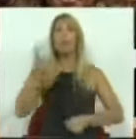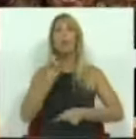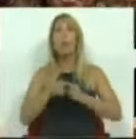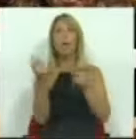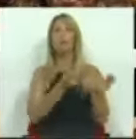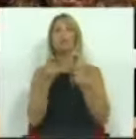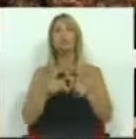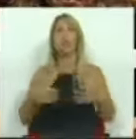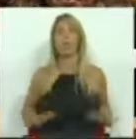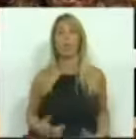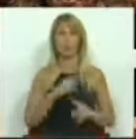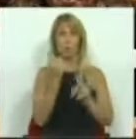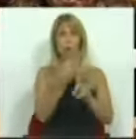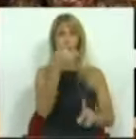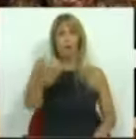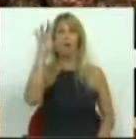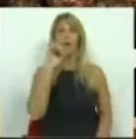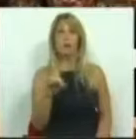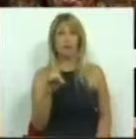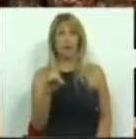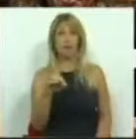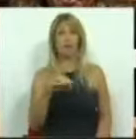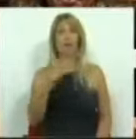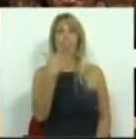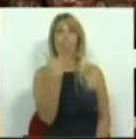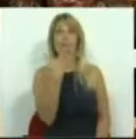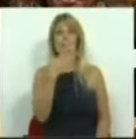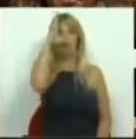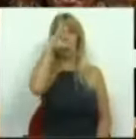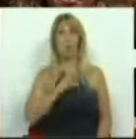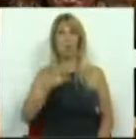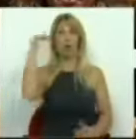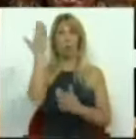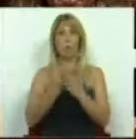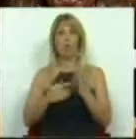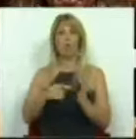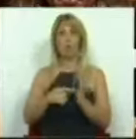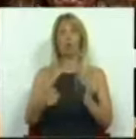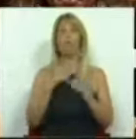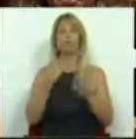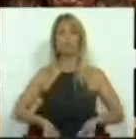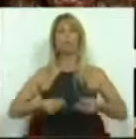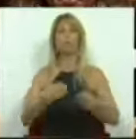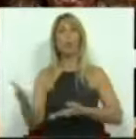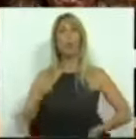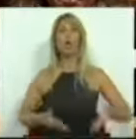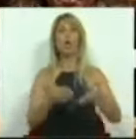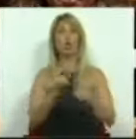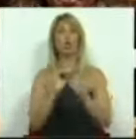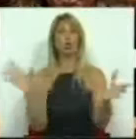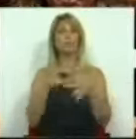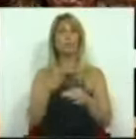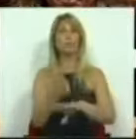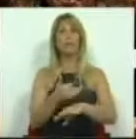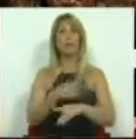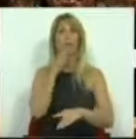hoje. Em 2006, o 17º Governo Constitucional apresentou as orientações estratégicas para o setor